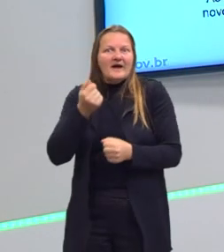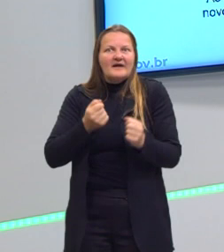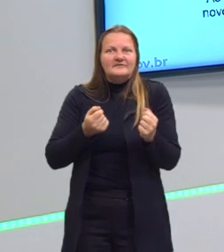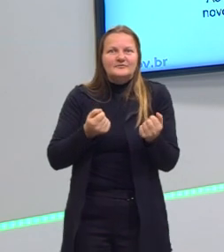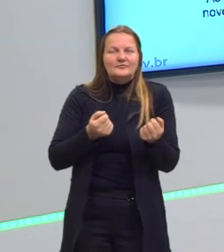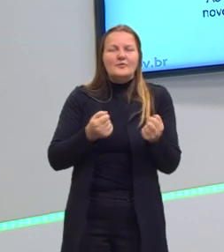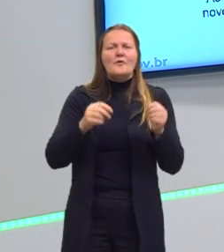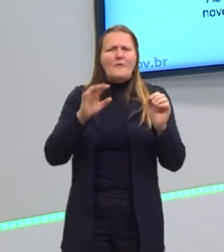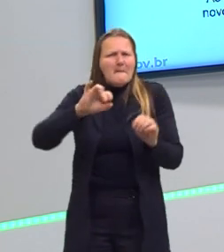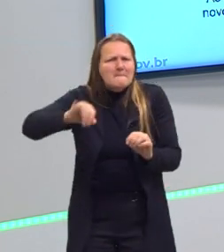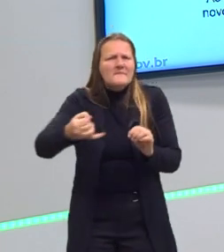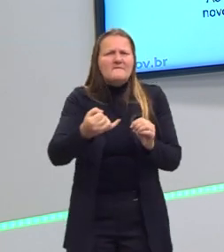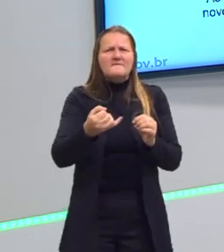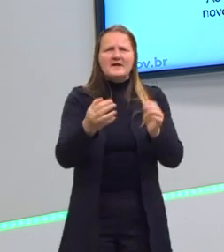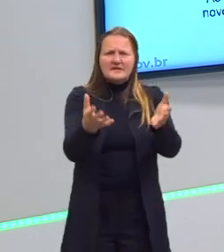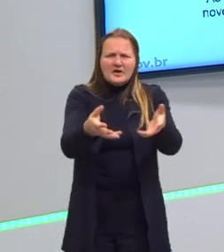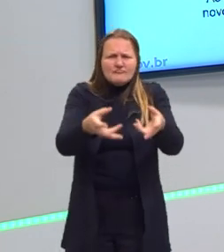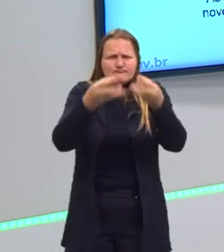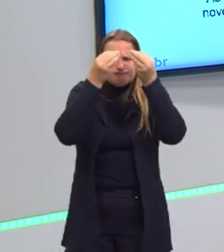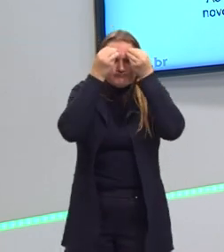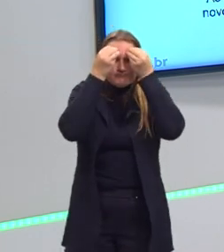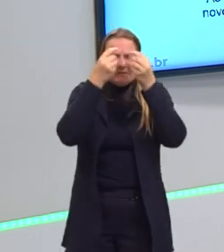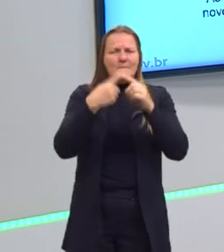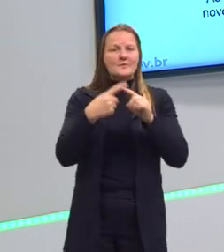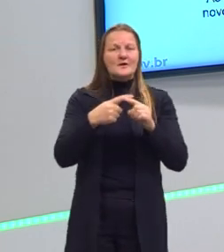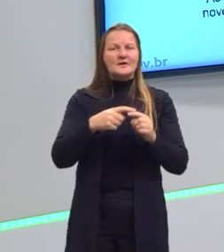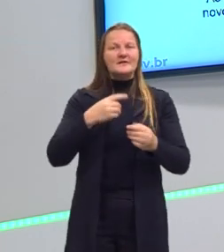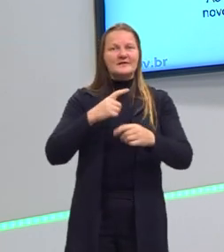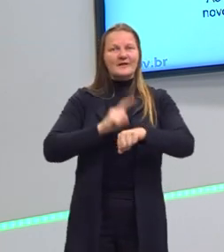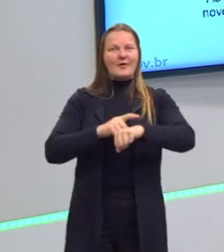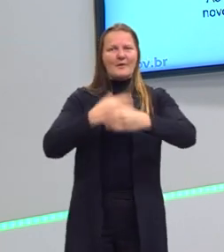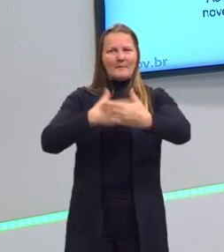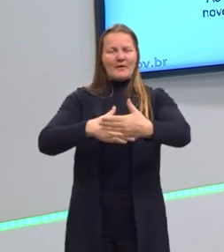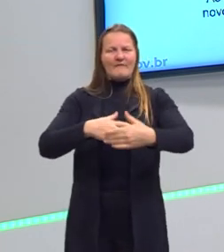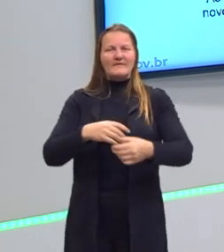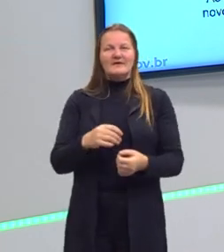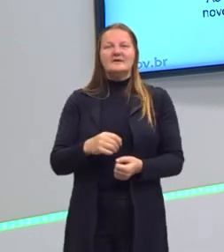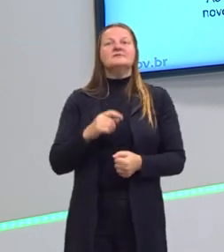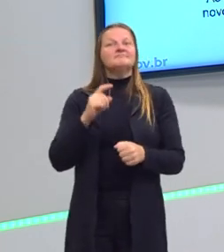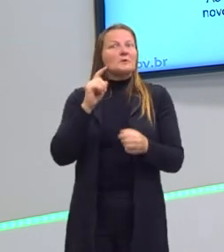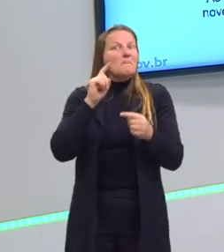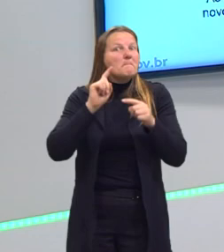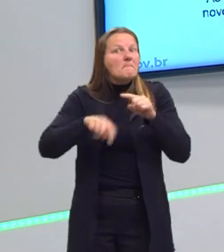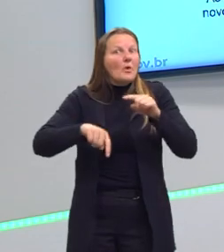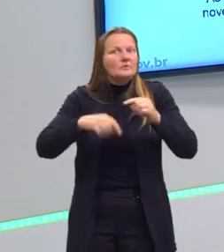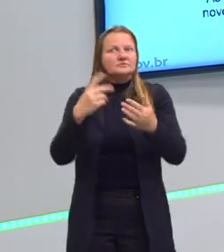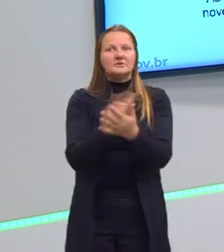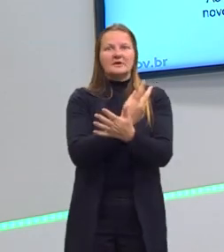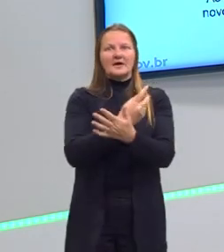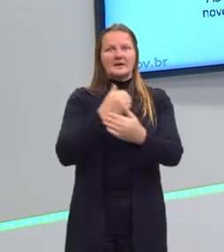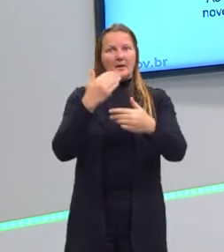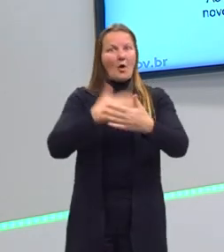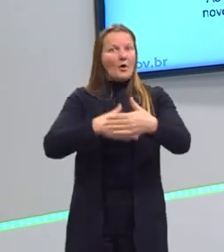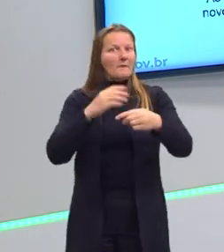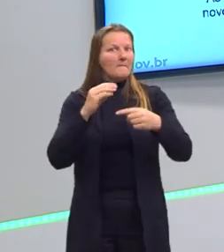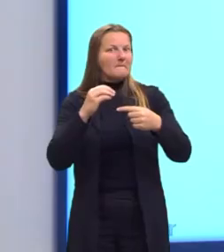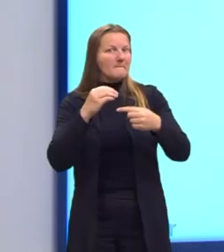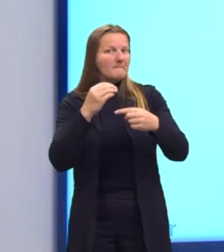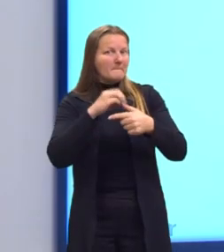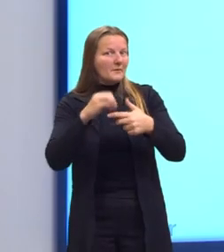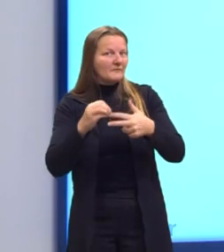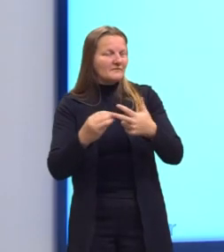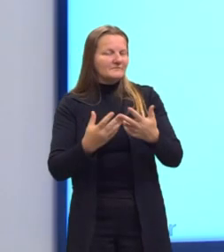Então, vamos nos aproveitar, nos apropriar deles, que certamente essas questões nós não podemos errar lá no Enem. Olha, outra